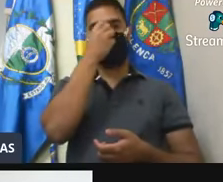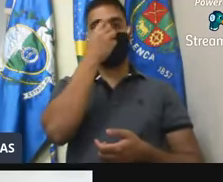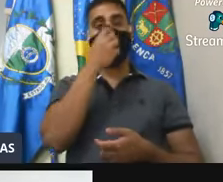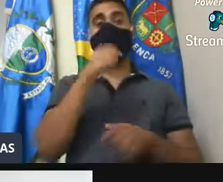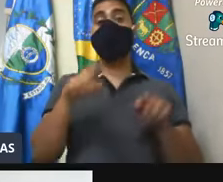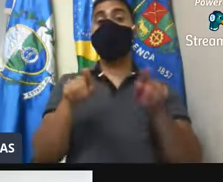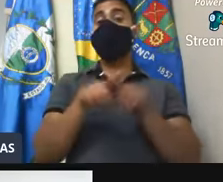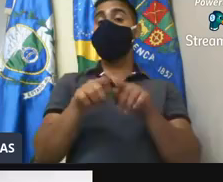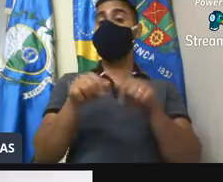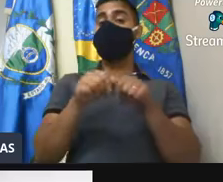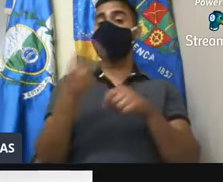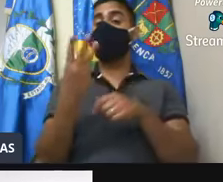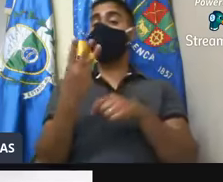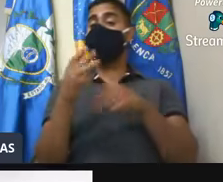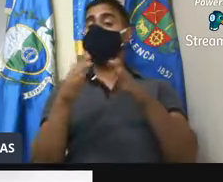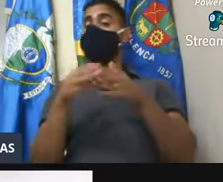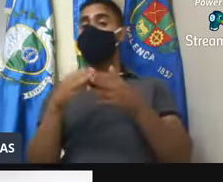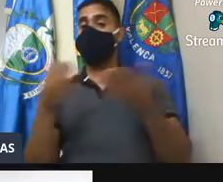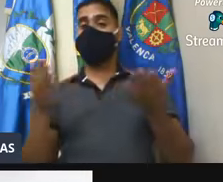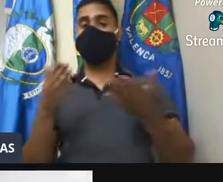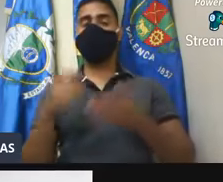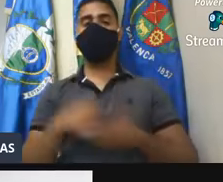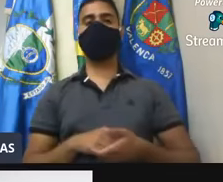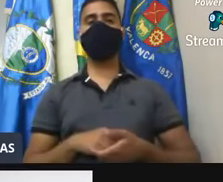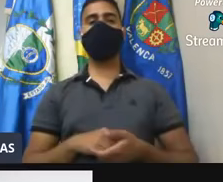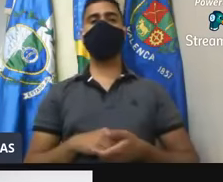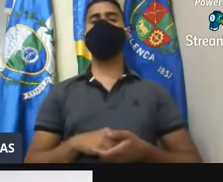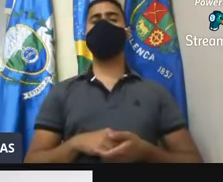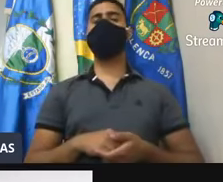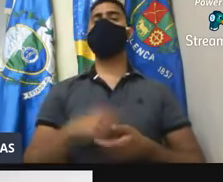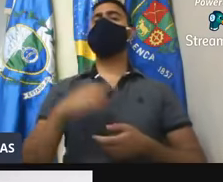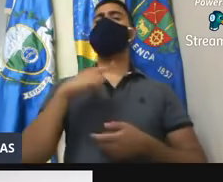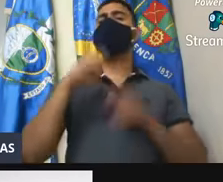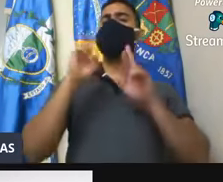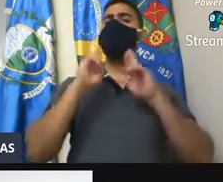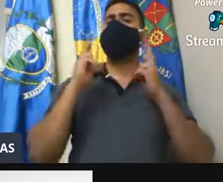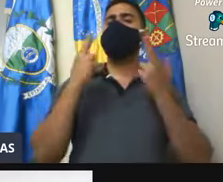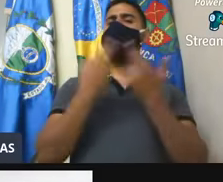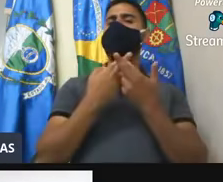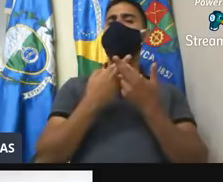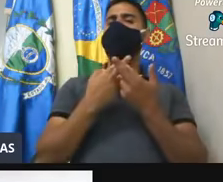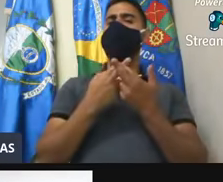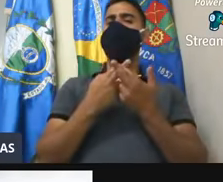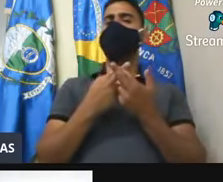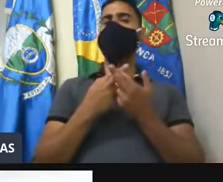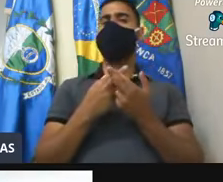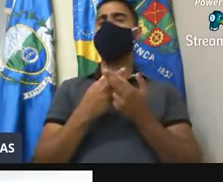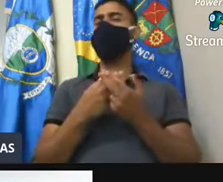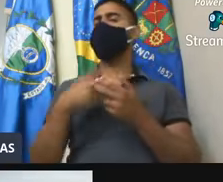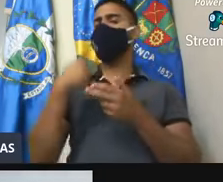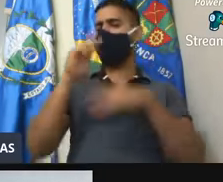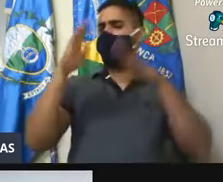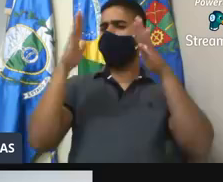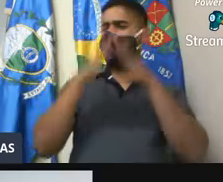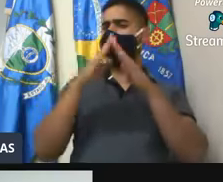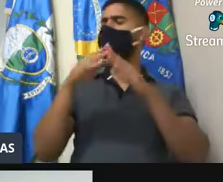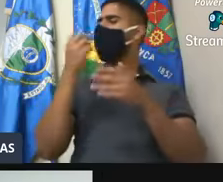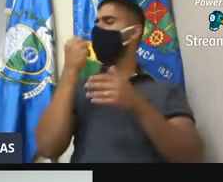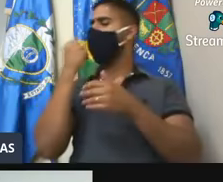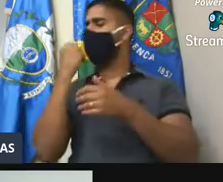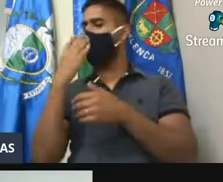Luiz Antônio, né? Tivemos, tive uma reunião com ele na sua residência, muito bem recebido, muito bem agradável,